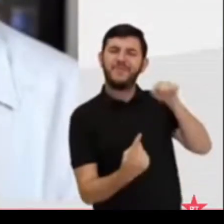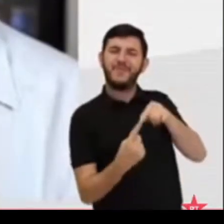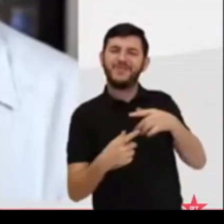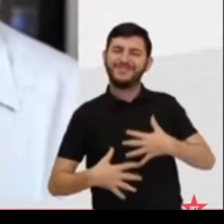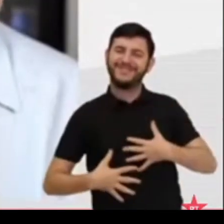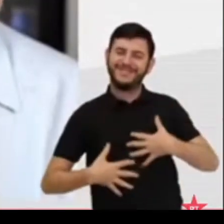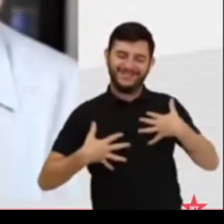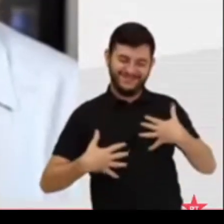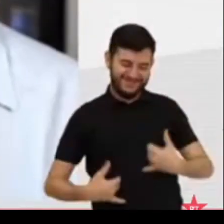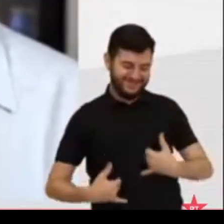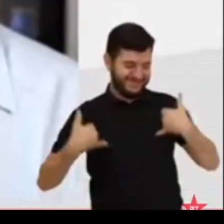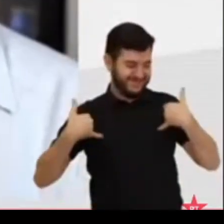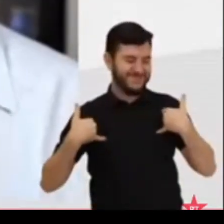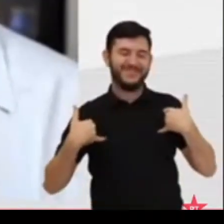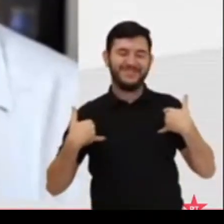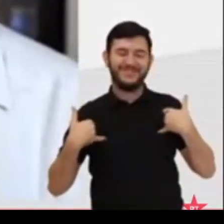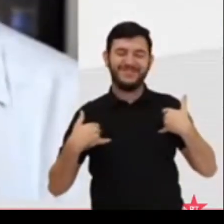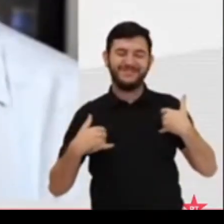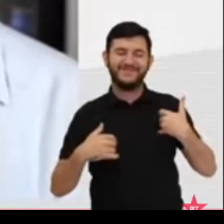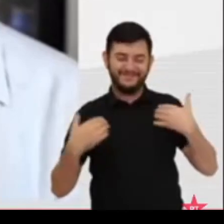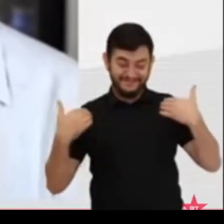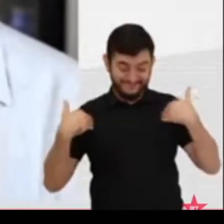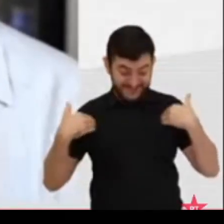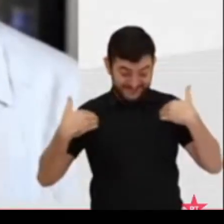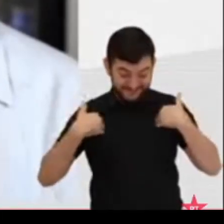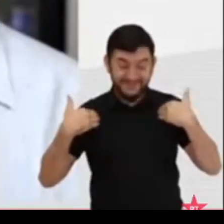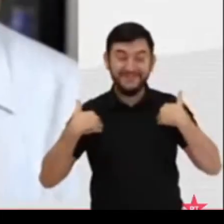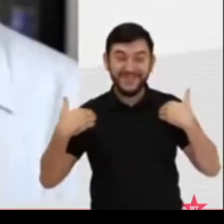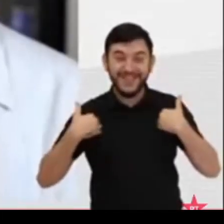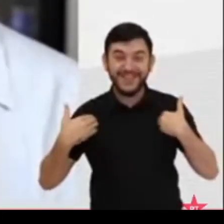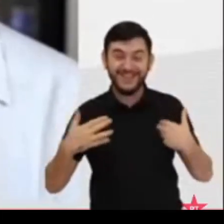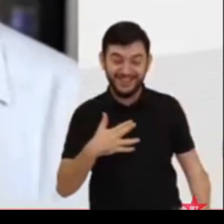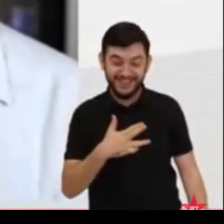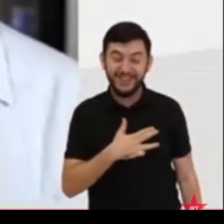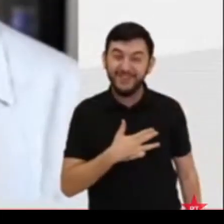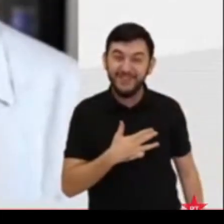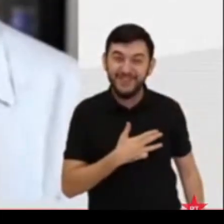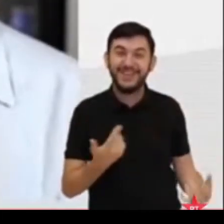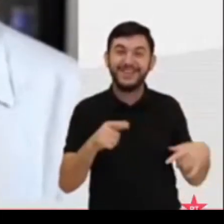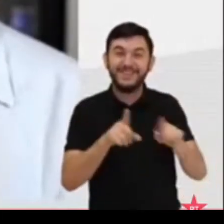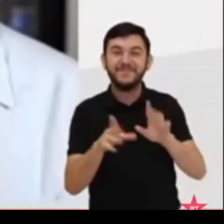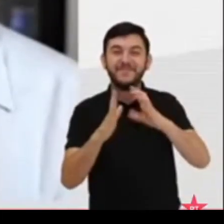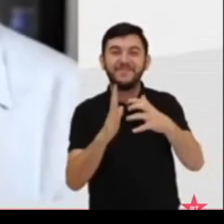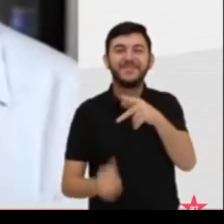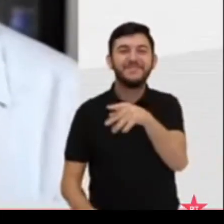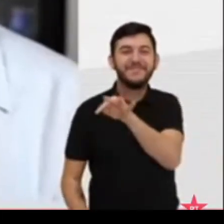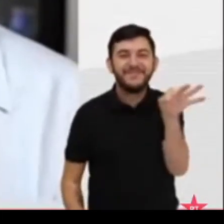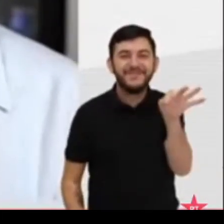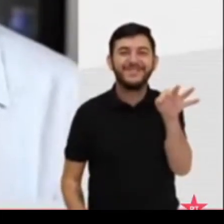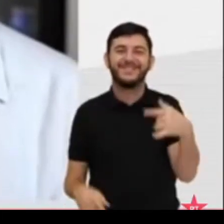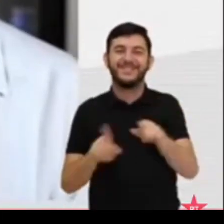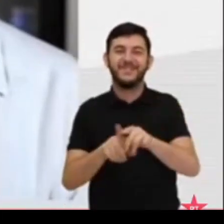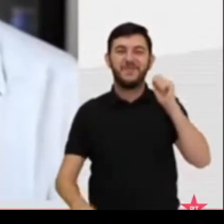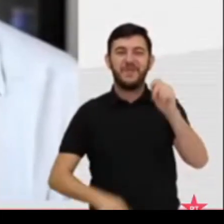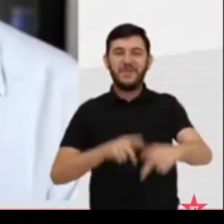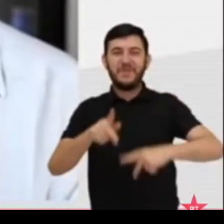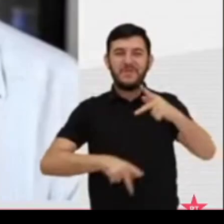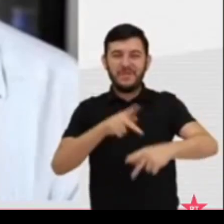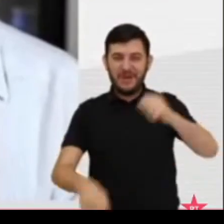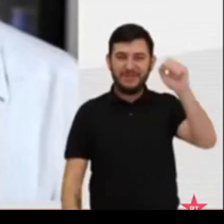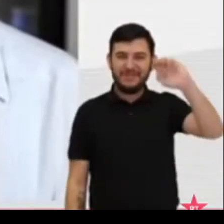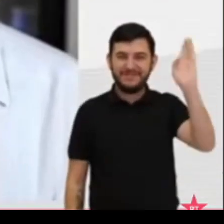Motivo de orgulho para mim pessoalmente, para o Partido dos Trabalhadores e para o povo brasileiro.